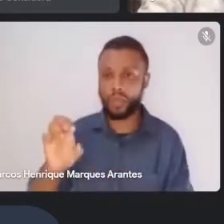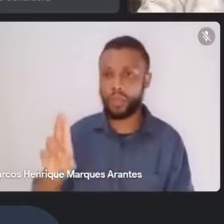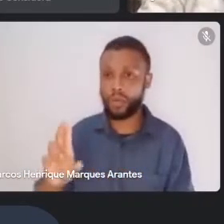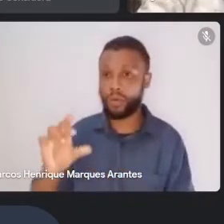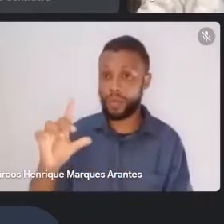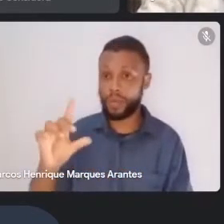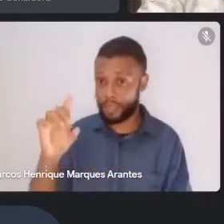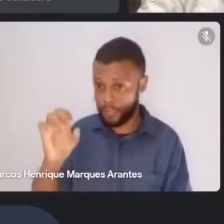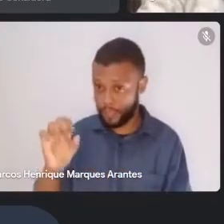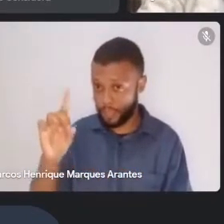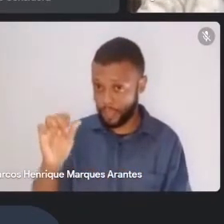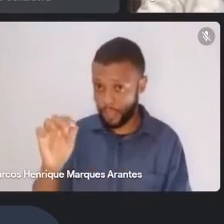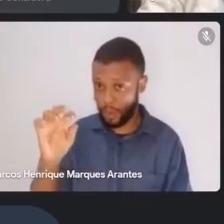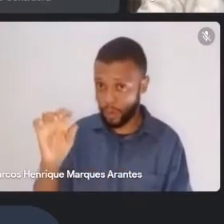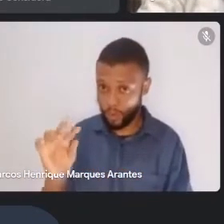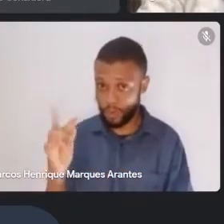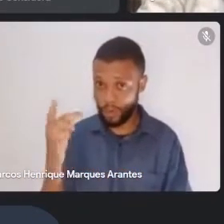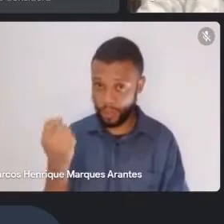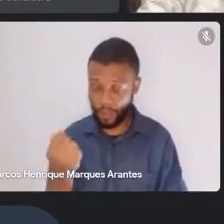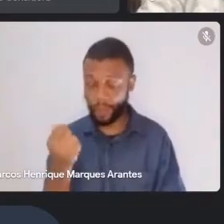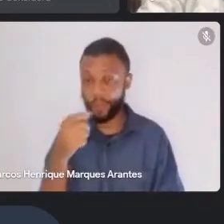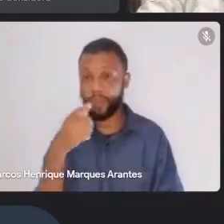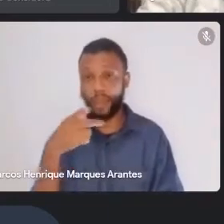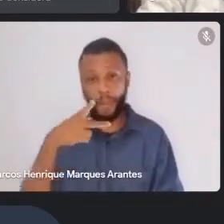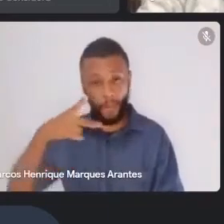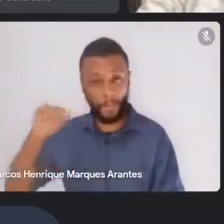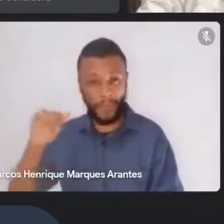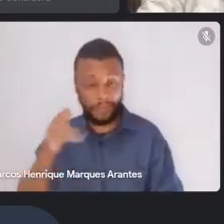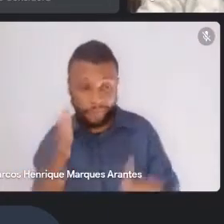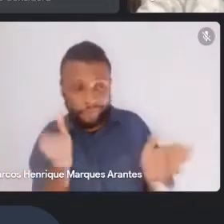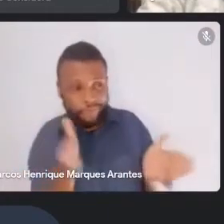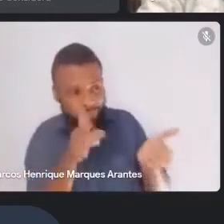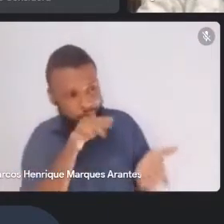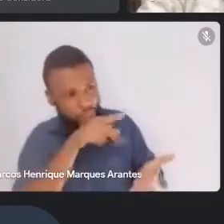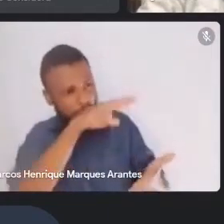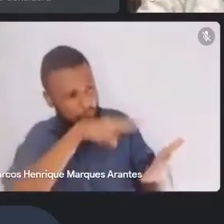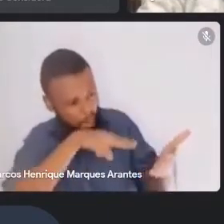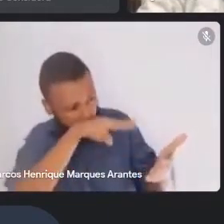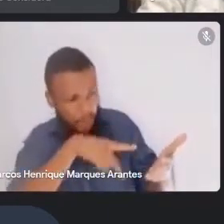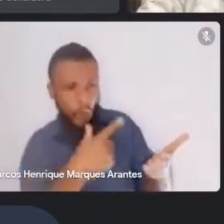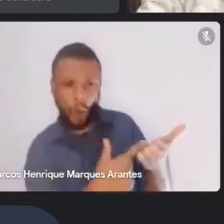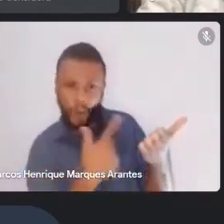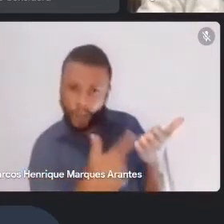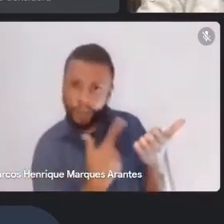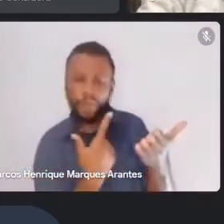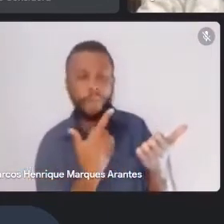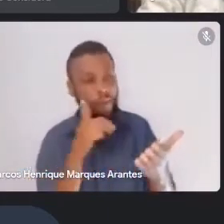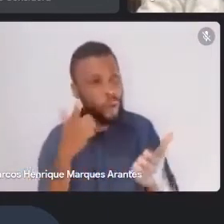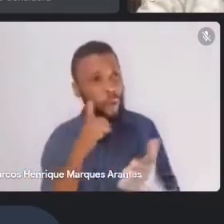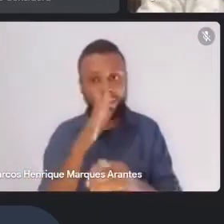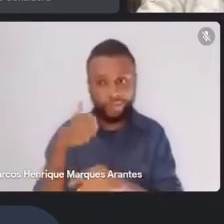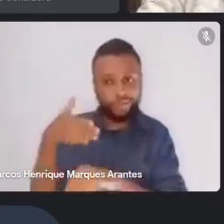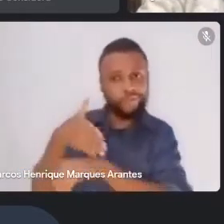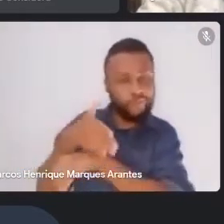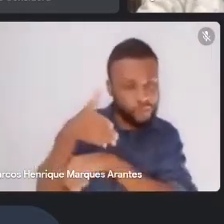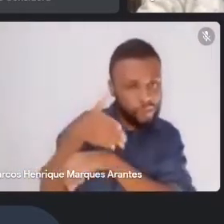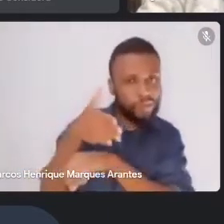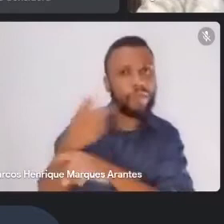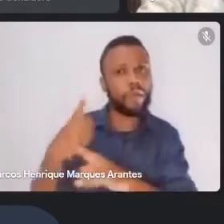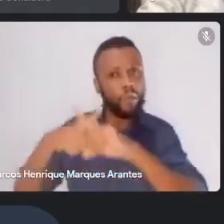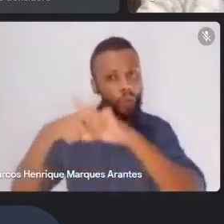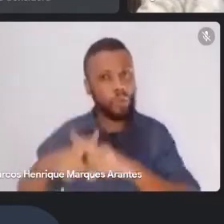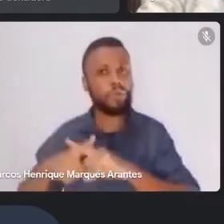participar do concurso. E eu li A Terra, quando eu abri e comecei a ler A Terra, parecia que eu estava lendo assim,